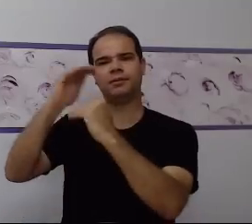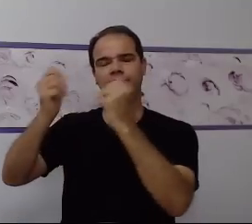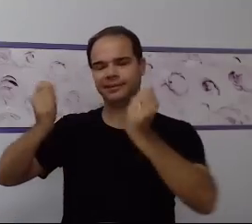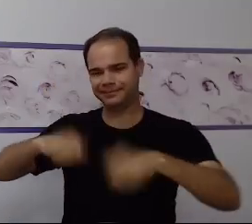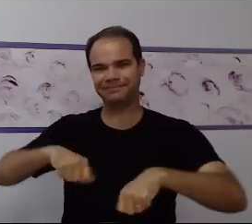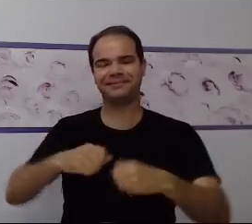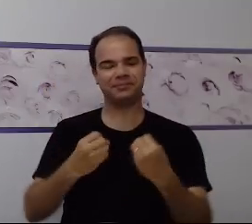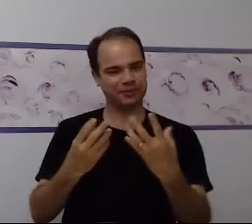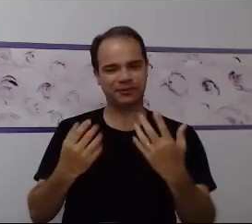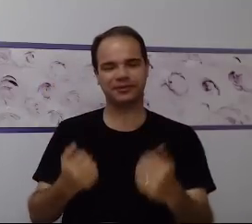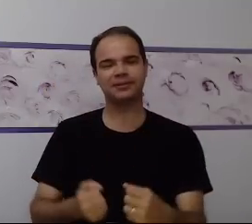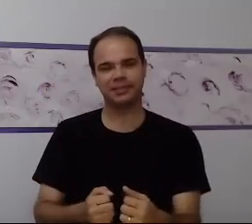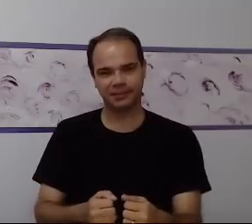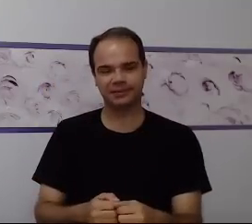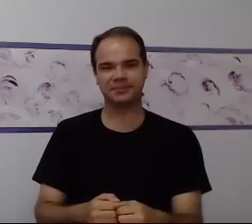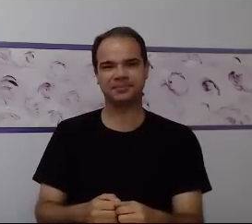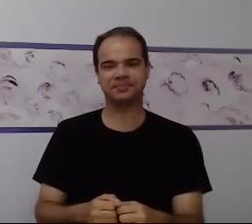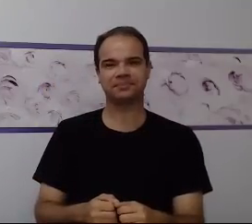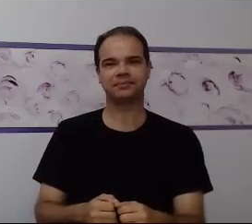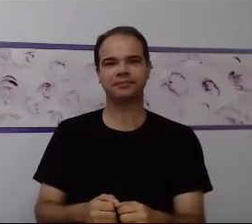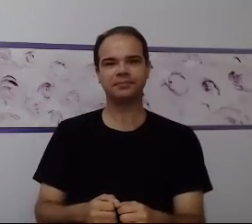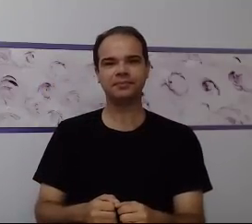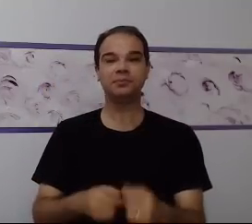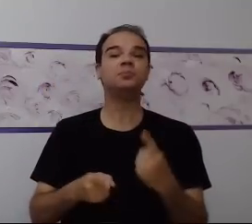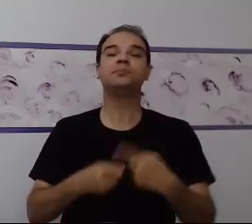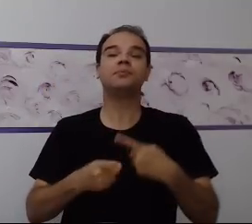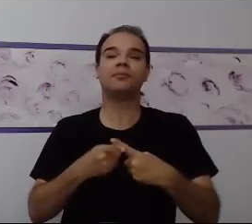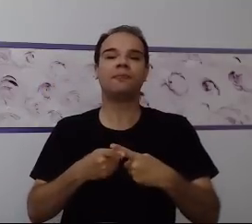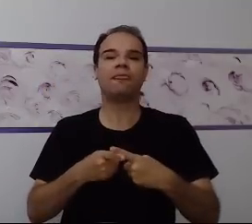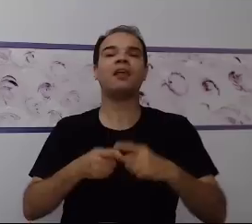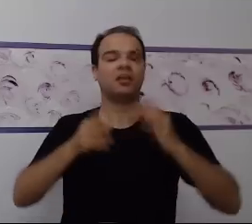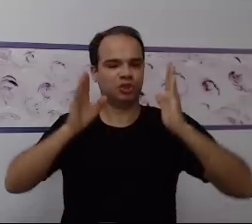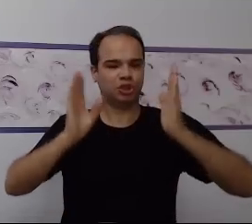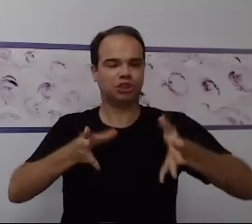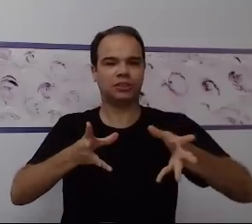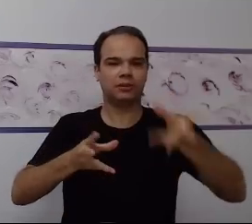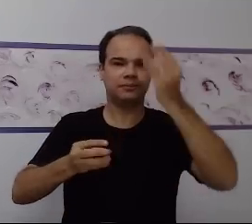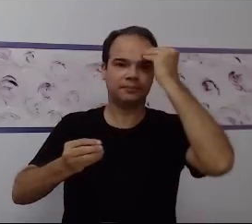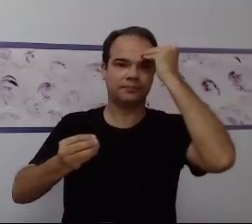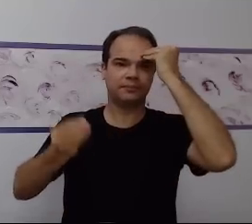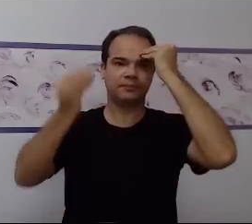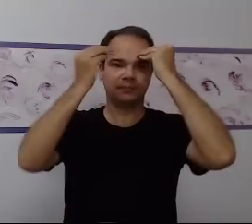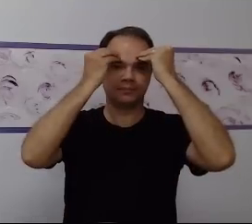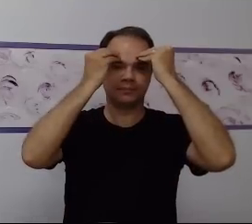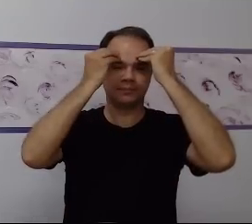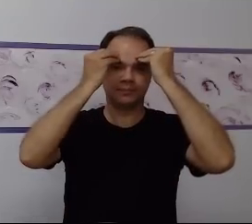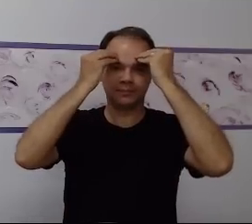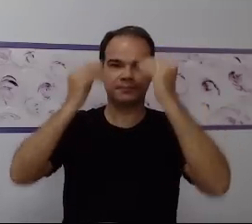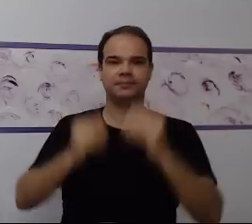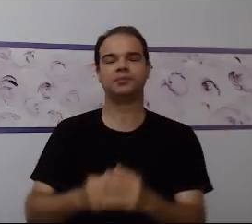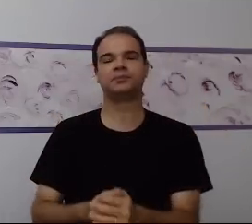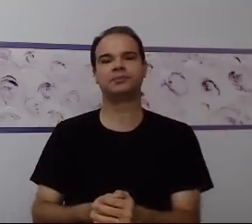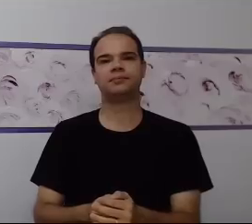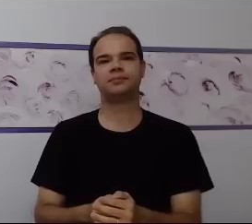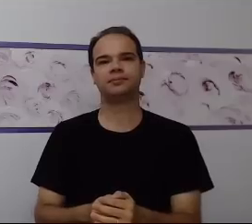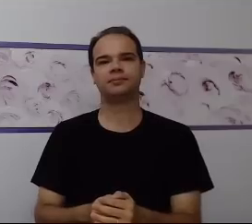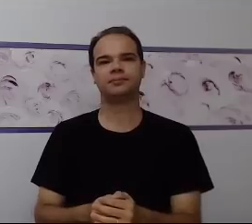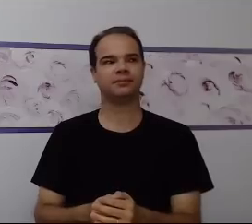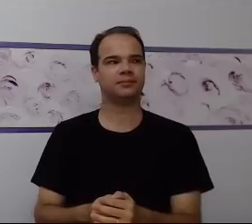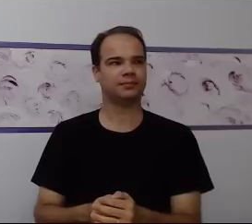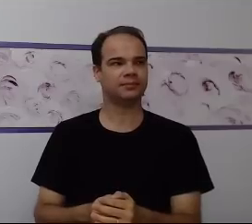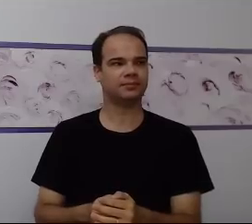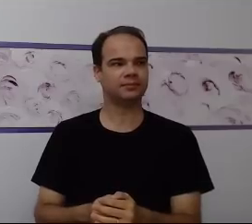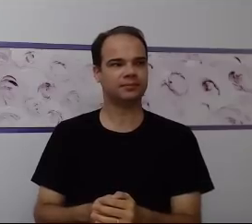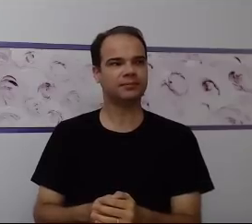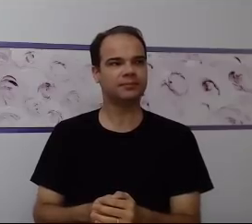diferenciadas com base no que eu já carrego de informação. na mesma situação, quando a gente está